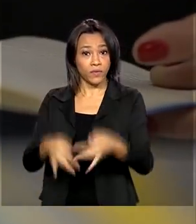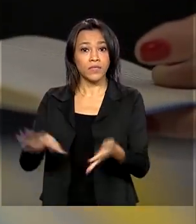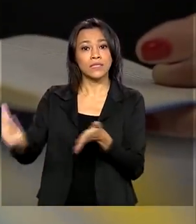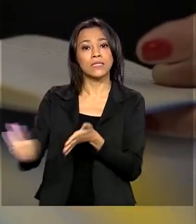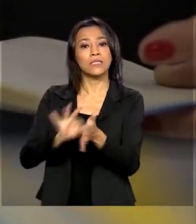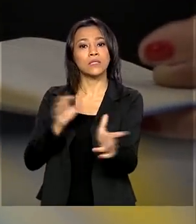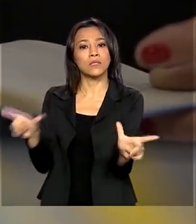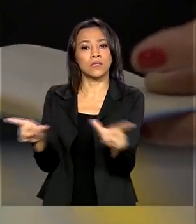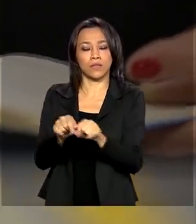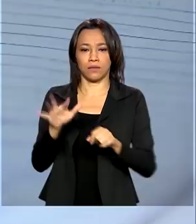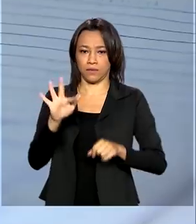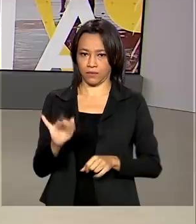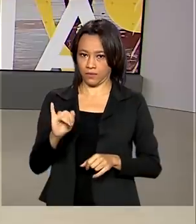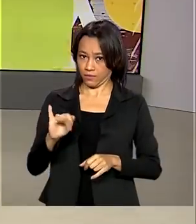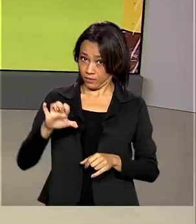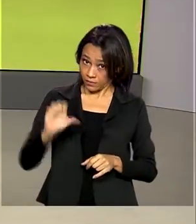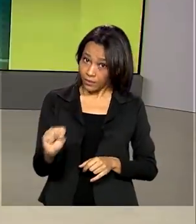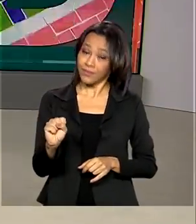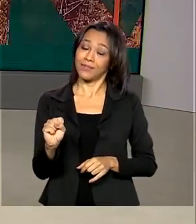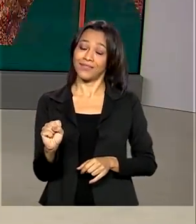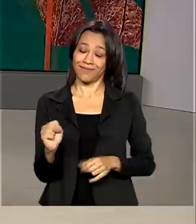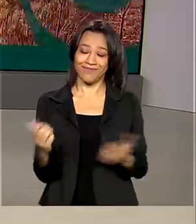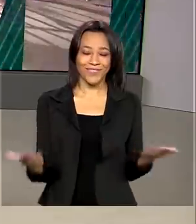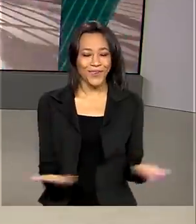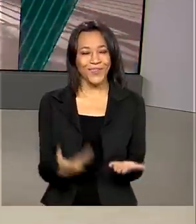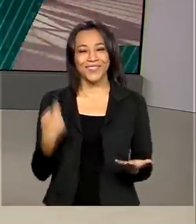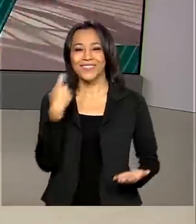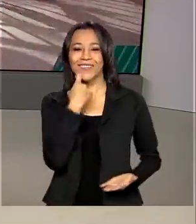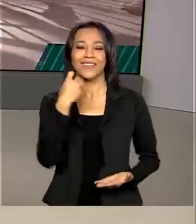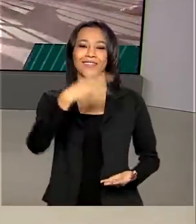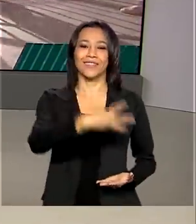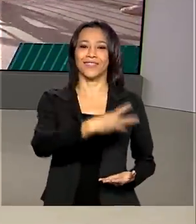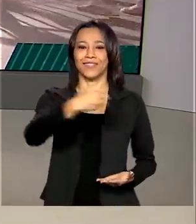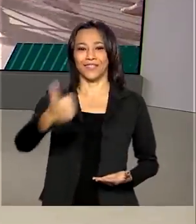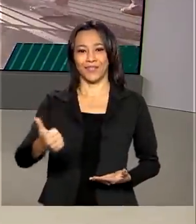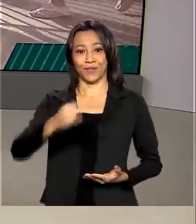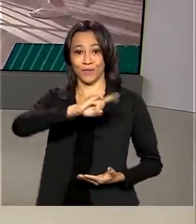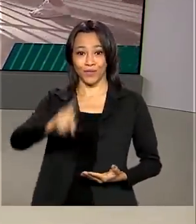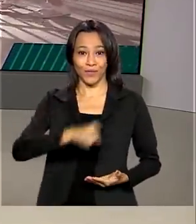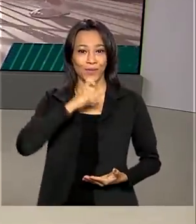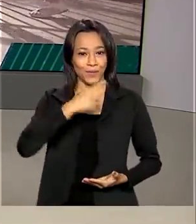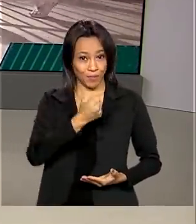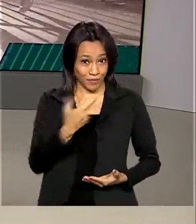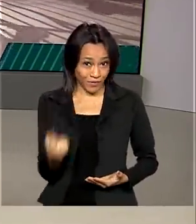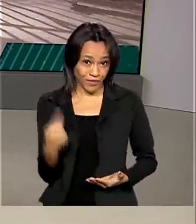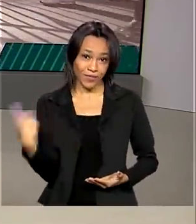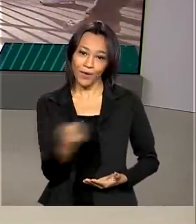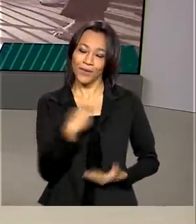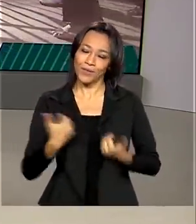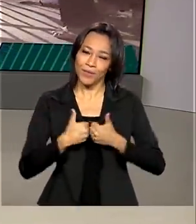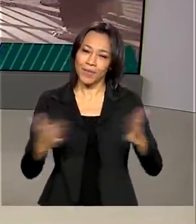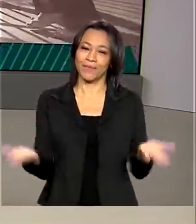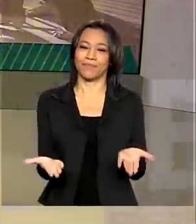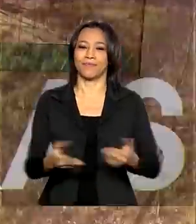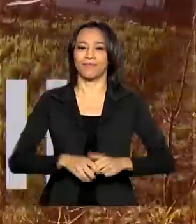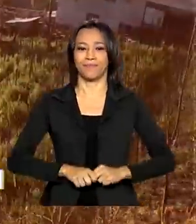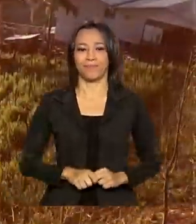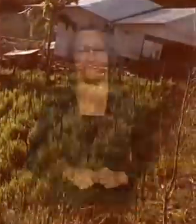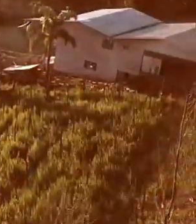inscrições para o FIES. Sexta-feira, 31 de julho de 2020, o Brasil em Dia começa agora.